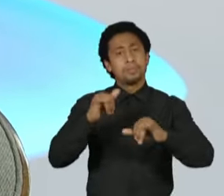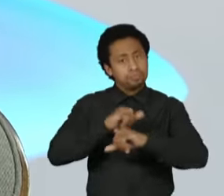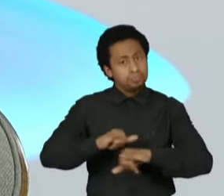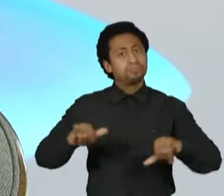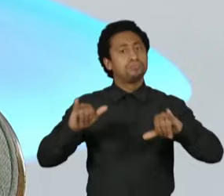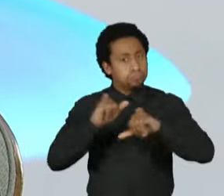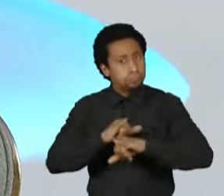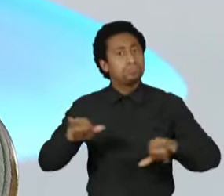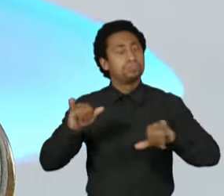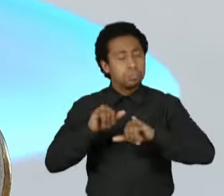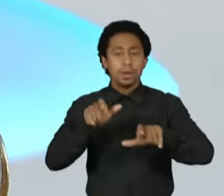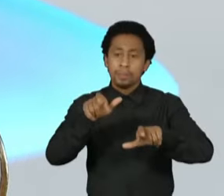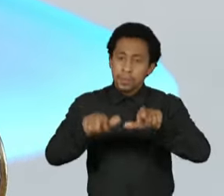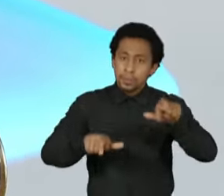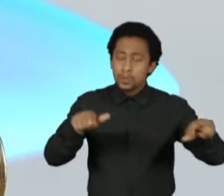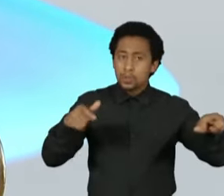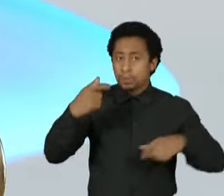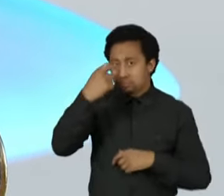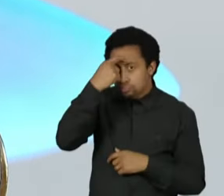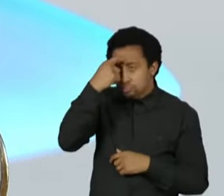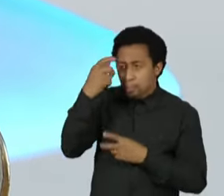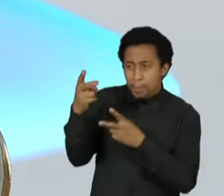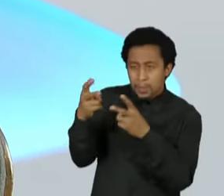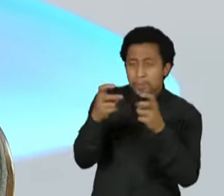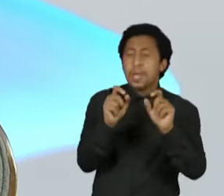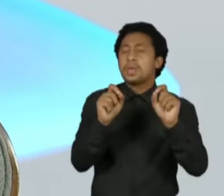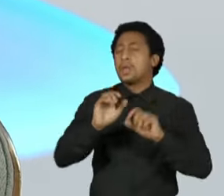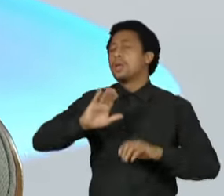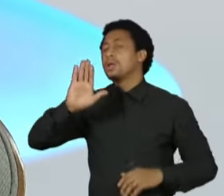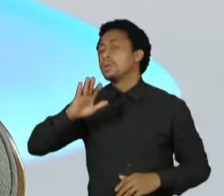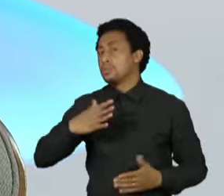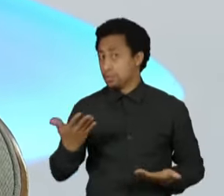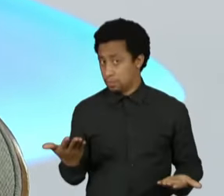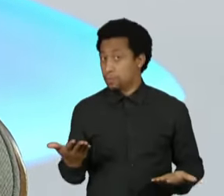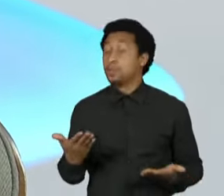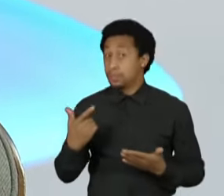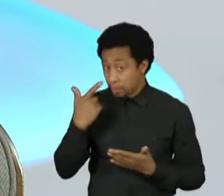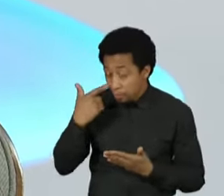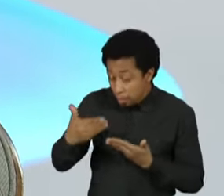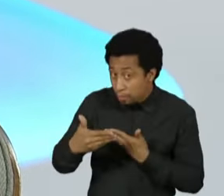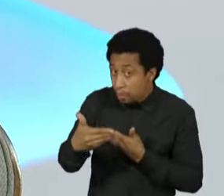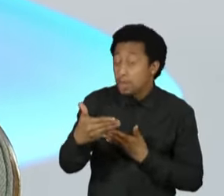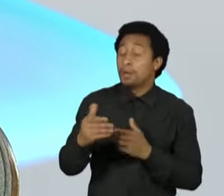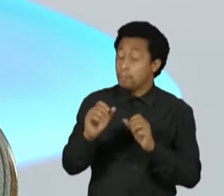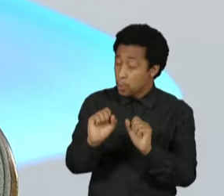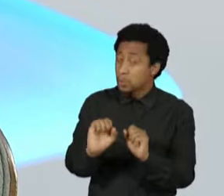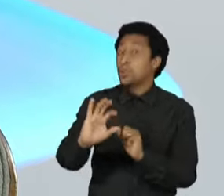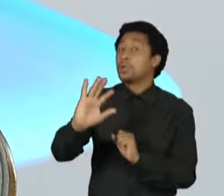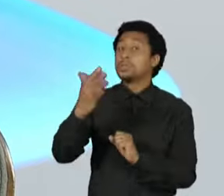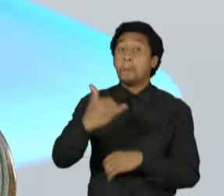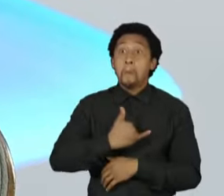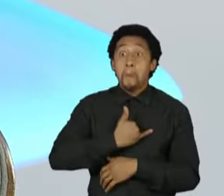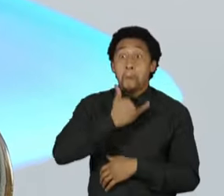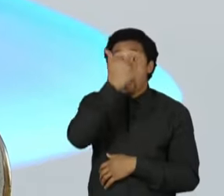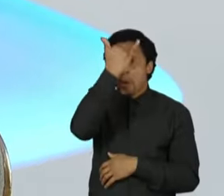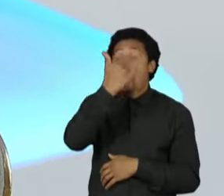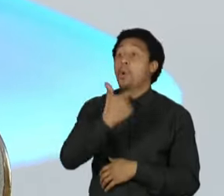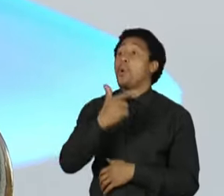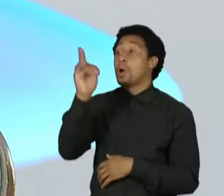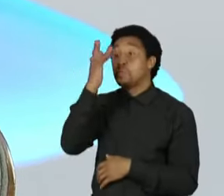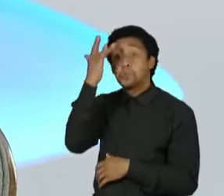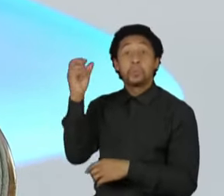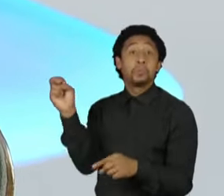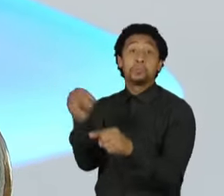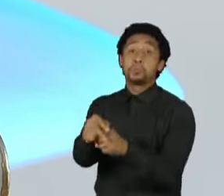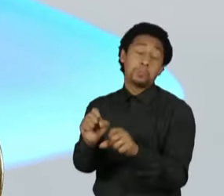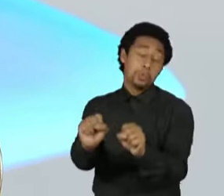de um momento em que as eleições no mundo se mostram, mostram as surpresas dos últimos 15, 20 dias. Eu acredito. Se eu